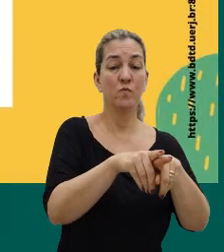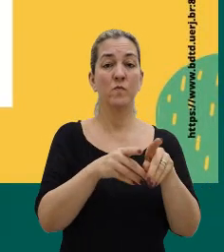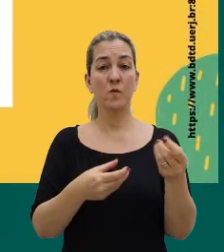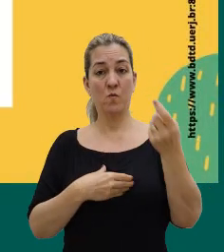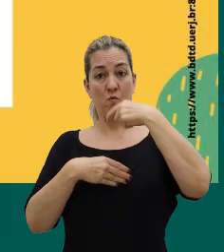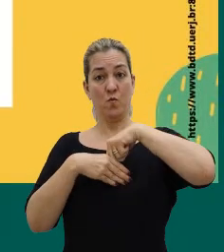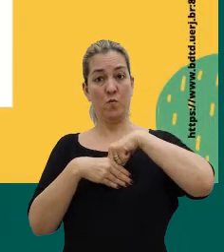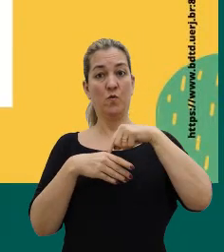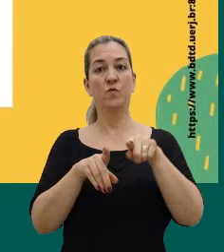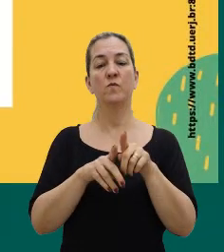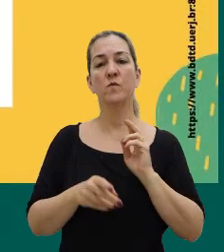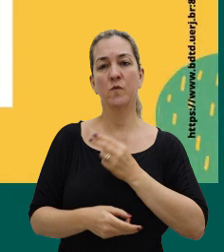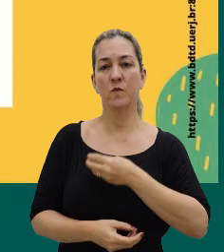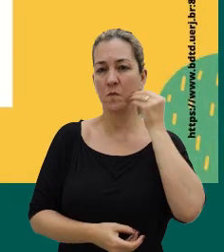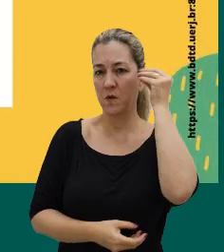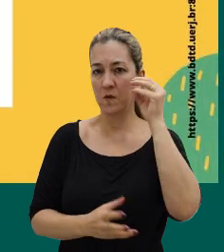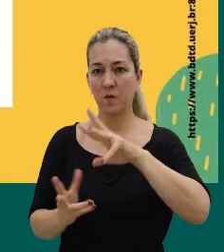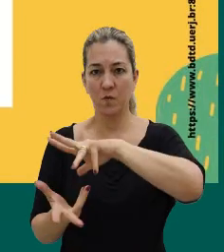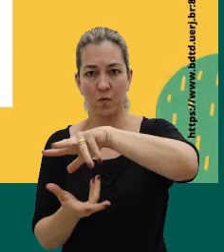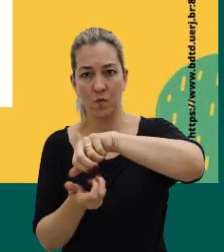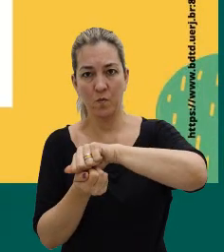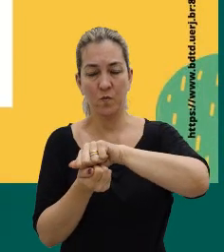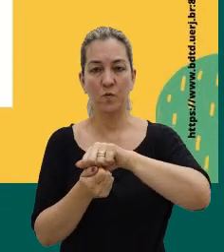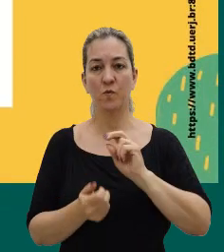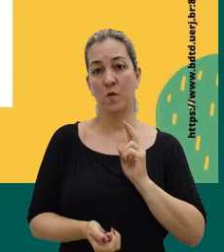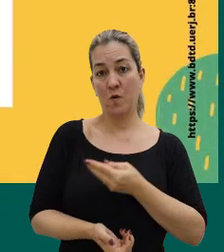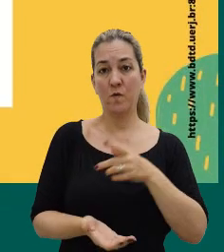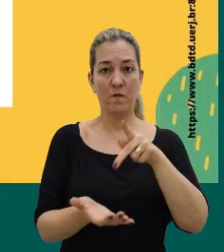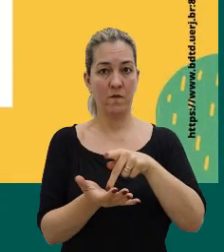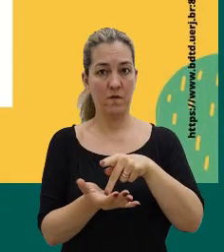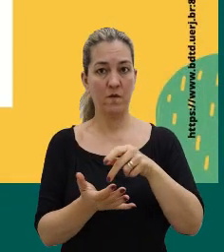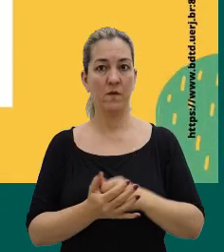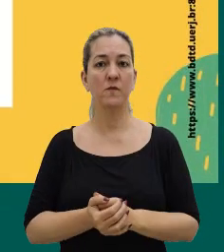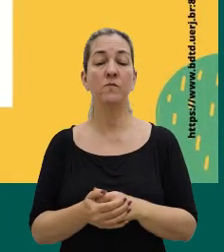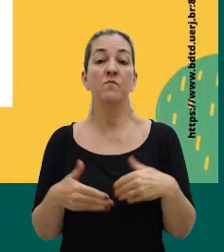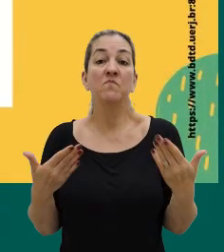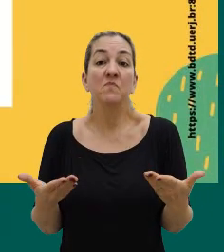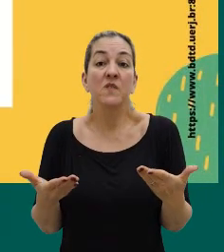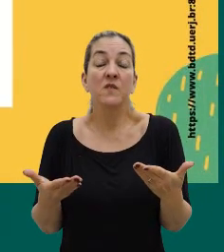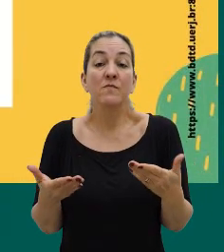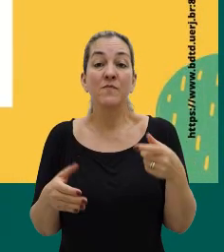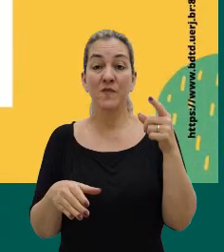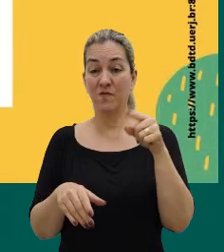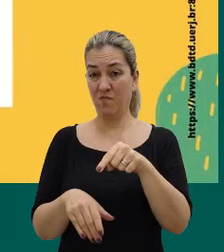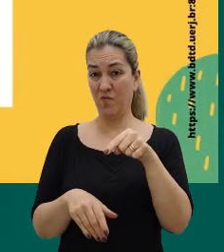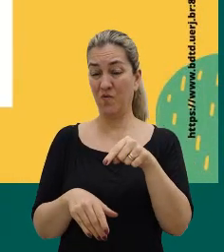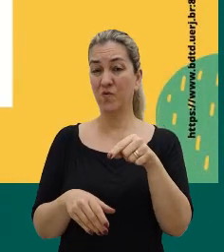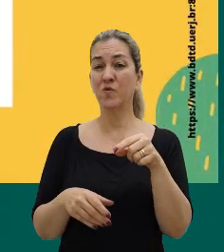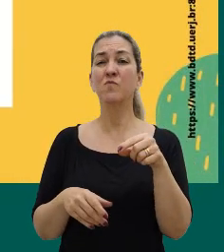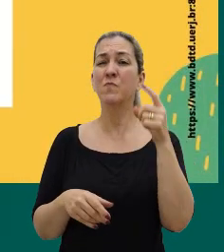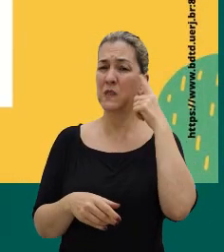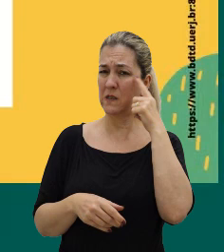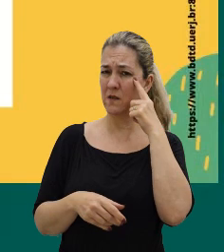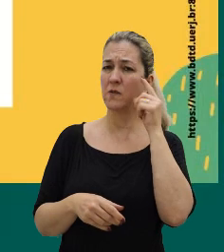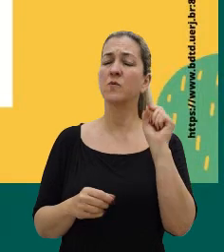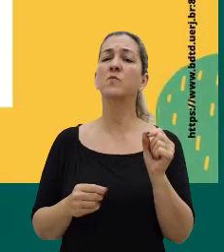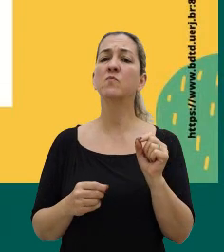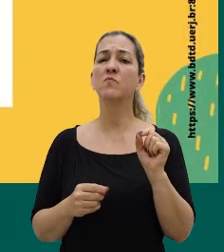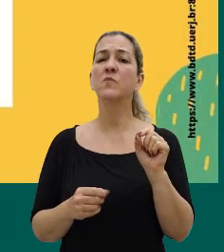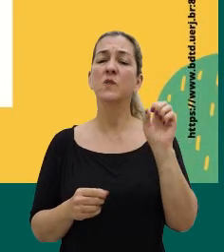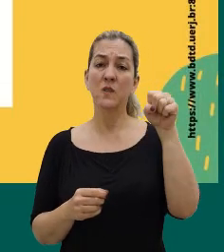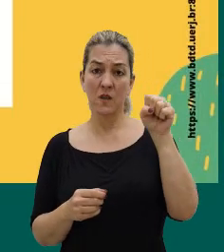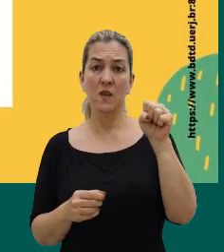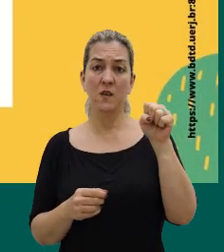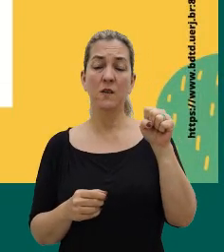subjetivo, das nossas experiências no mundo e que é da nossa realidade. Então, a partir desse viés, a gente pode pensar que sim, ela é uma